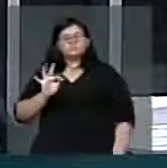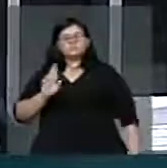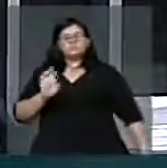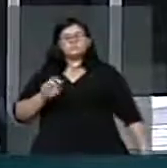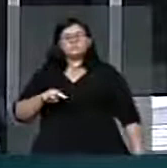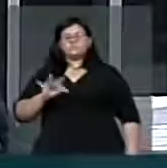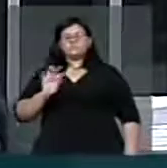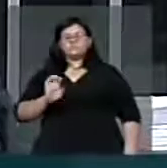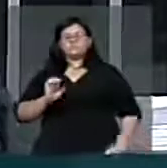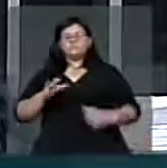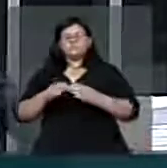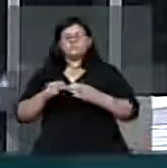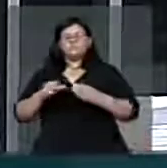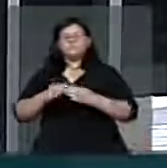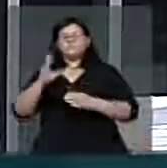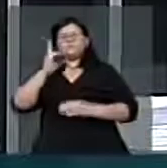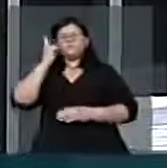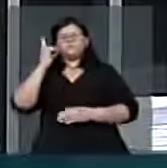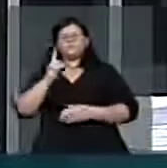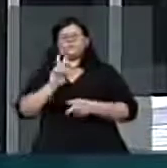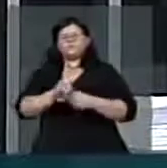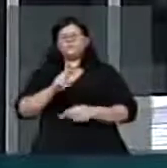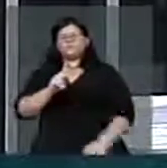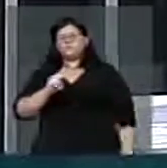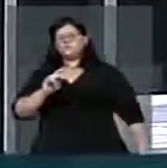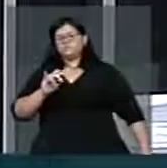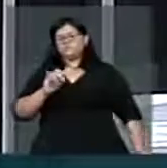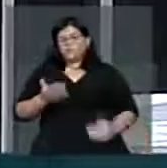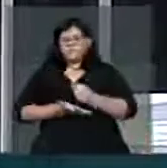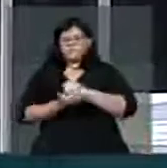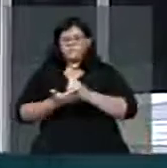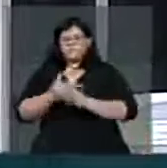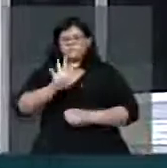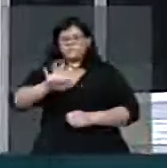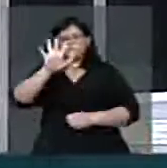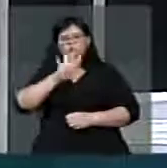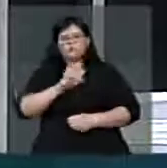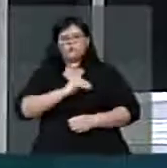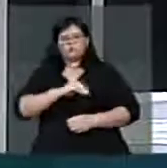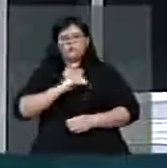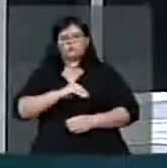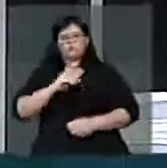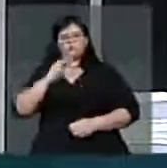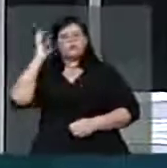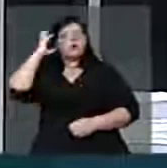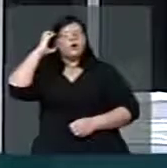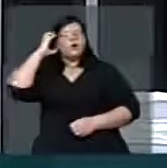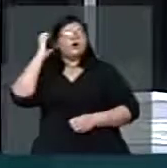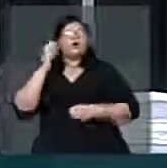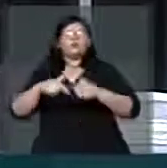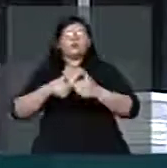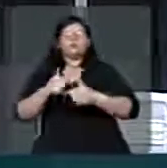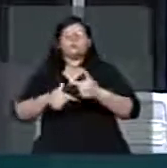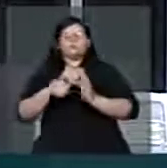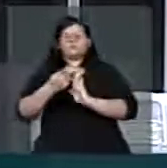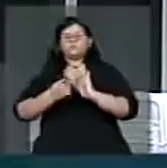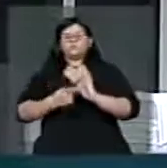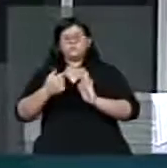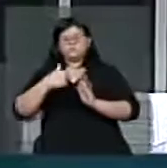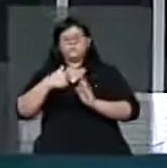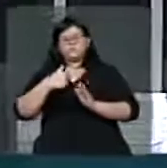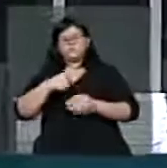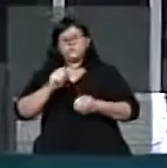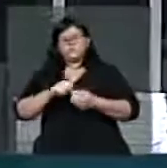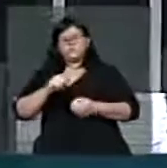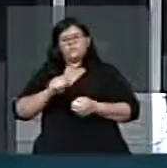em defesa do piso nacional dos radialistas. É projeto esse de nossa autoria, que já passou